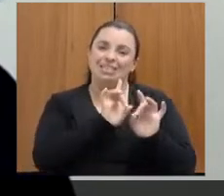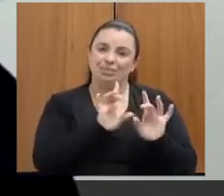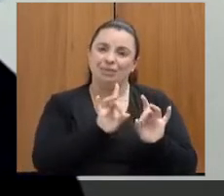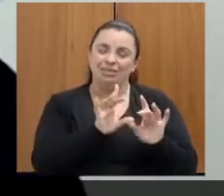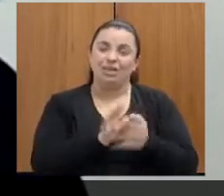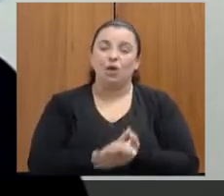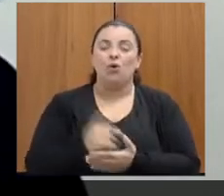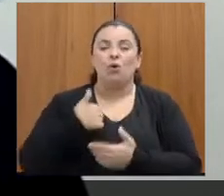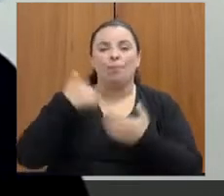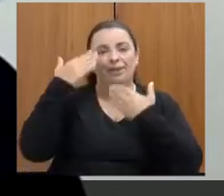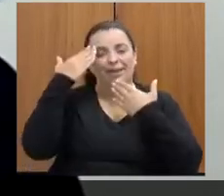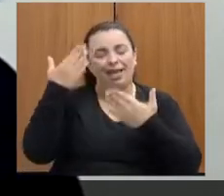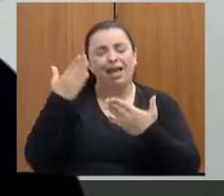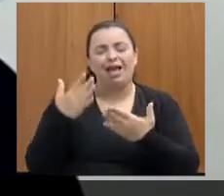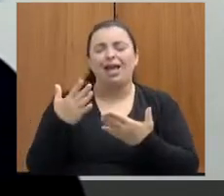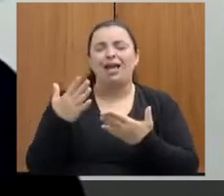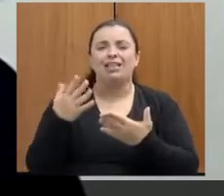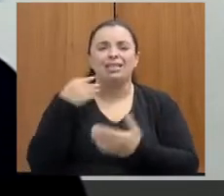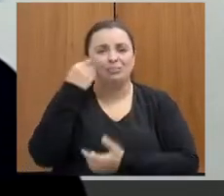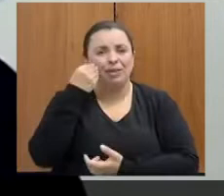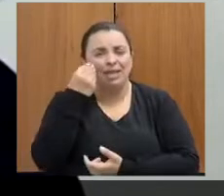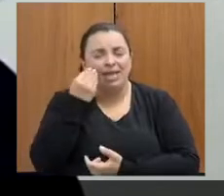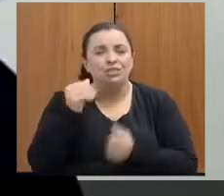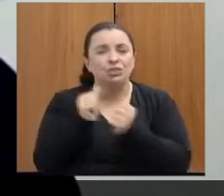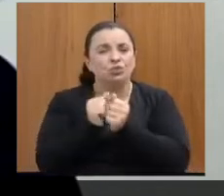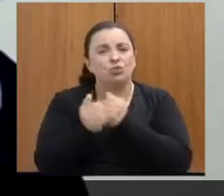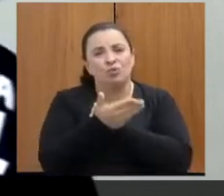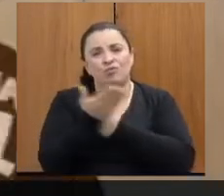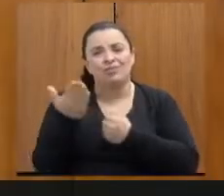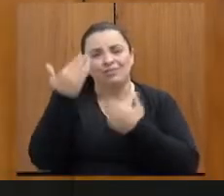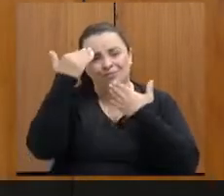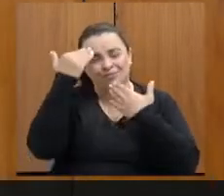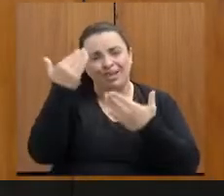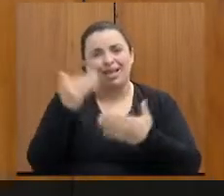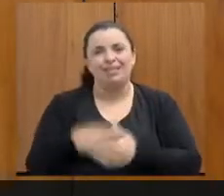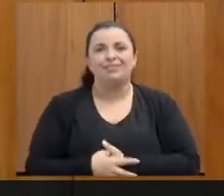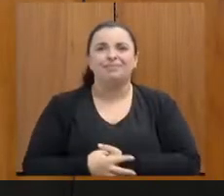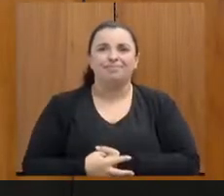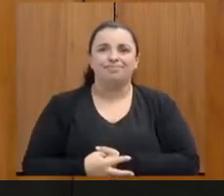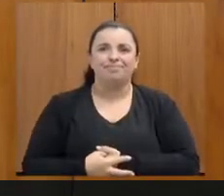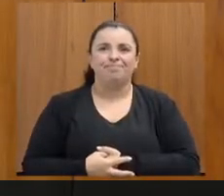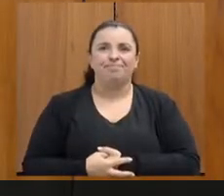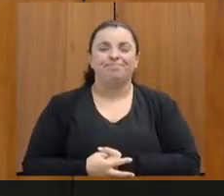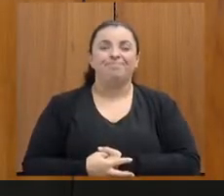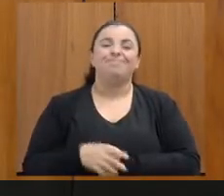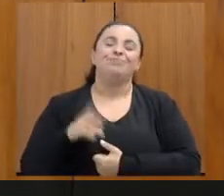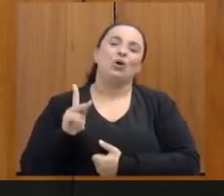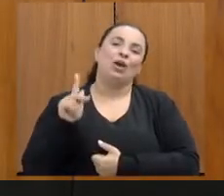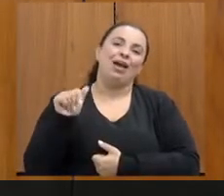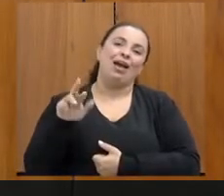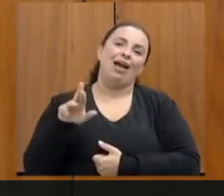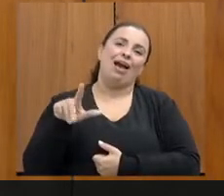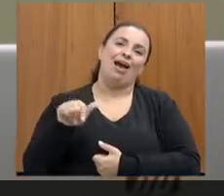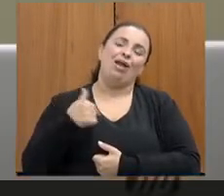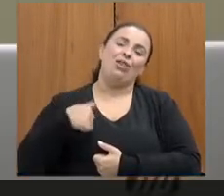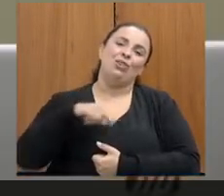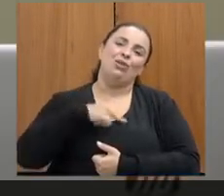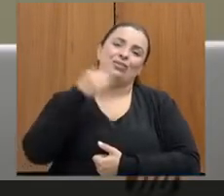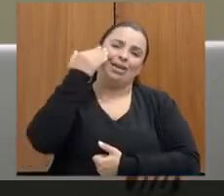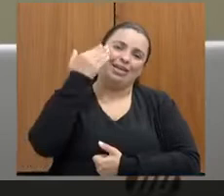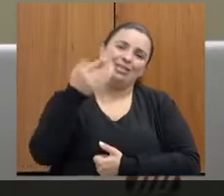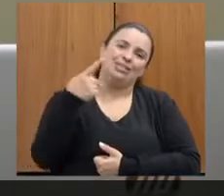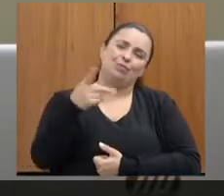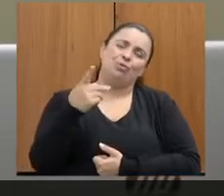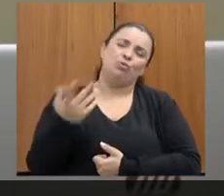participação e a experiência de estar aqui com vocês. Ô Carla, nós que agradecemos aqui a sua